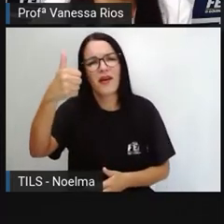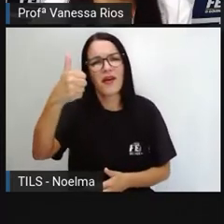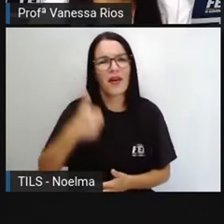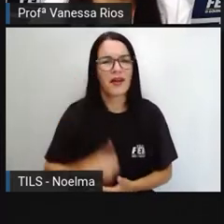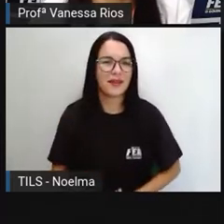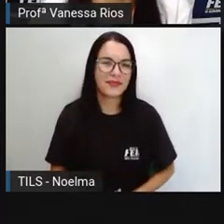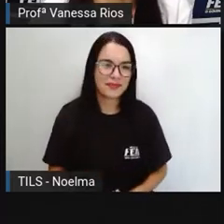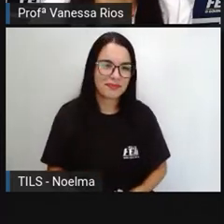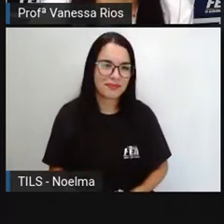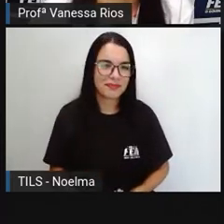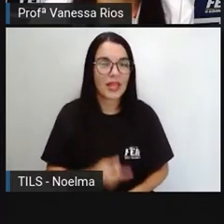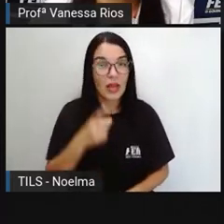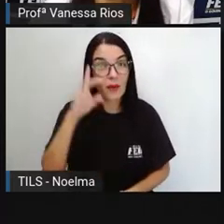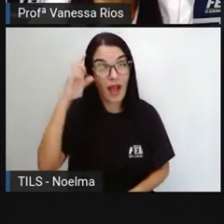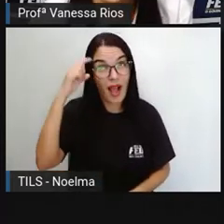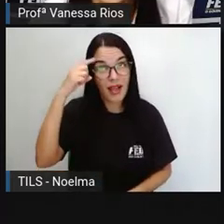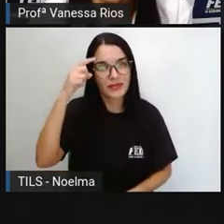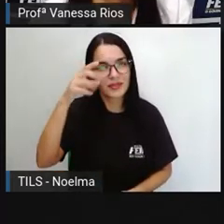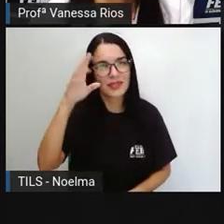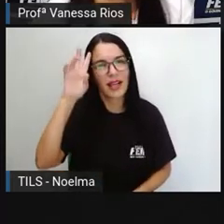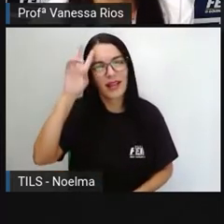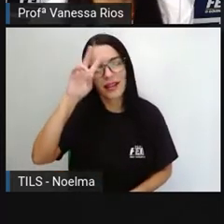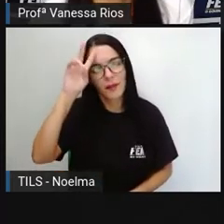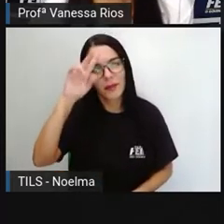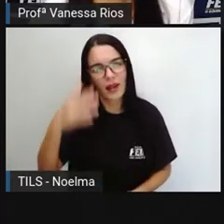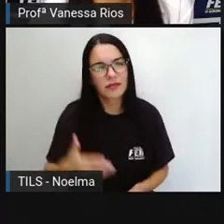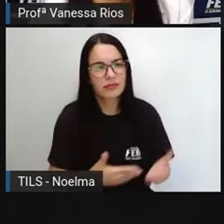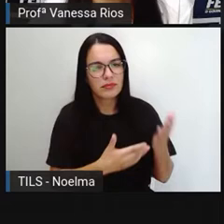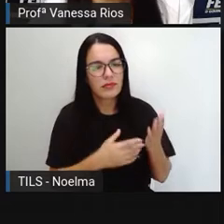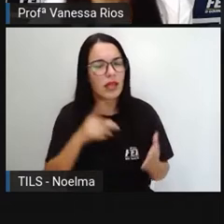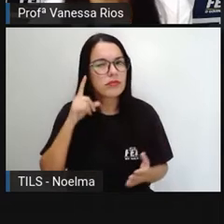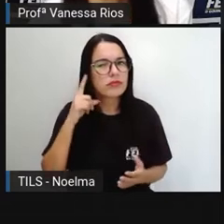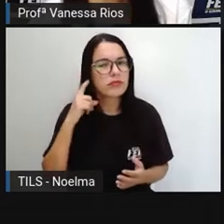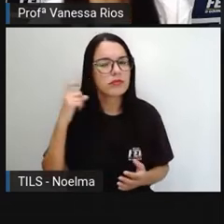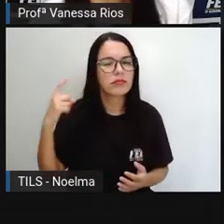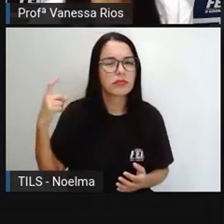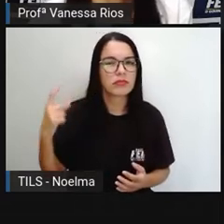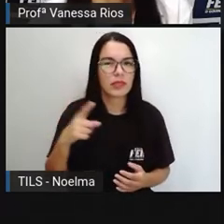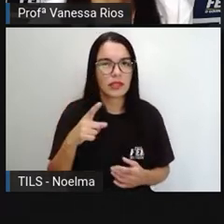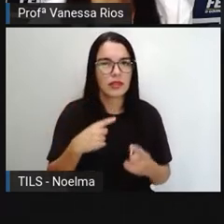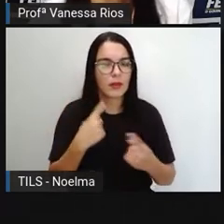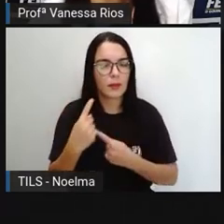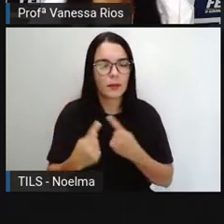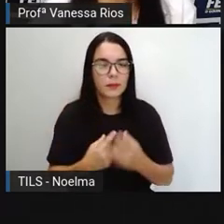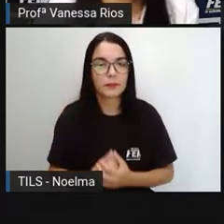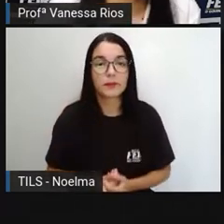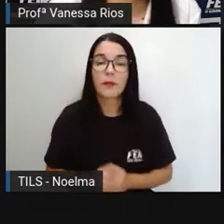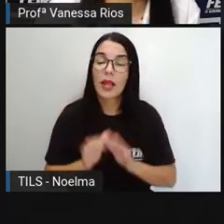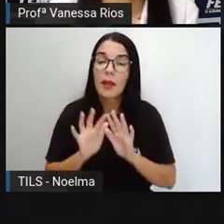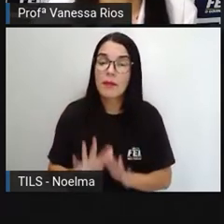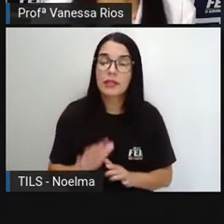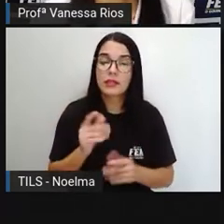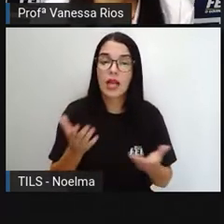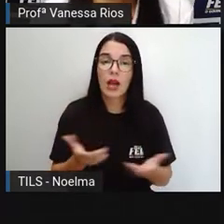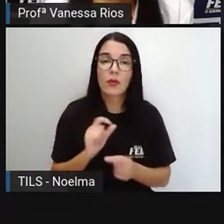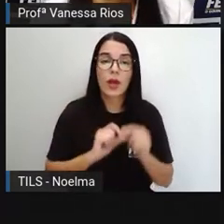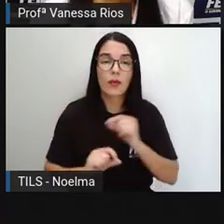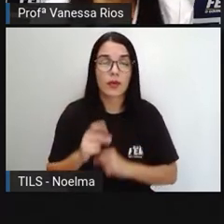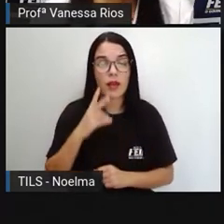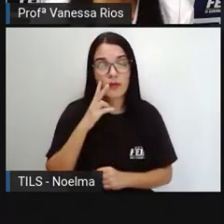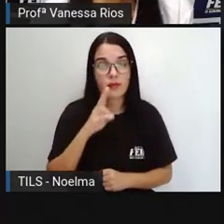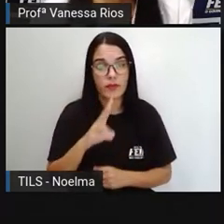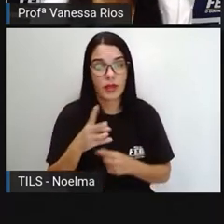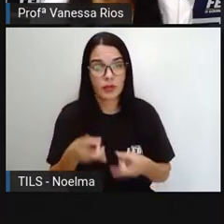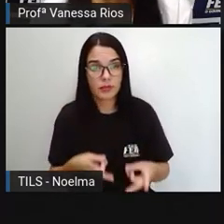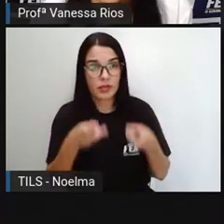vocês tenham conseguido lembrar, recordar da audição dessa música em algum momento. Mas o que a gente quer buscar e